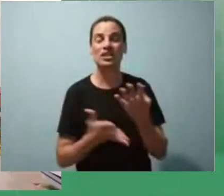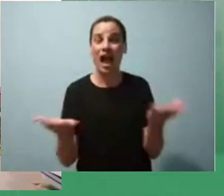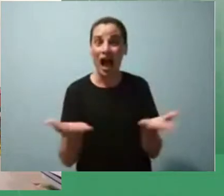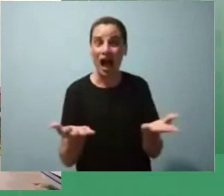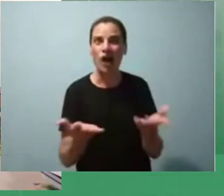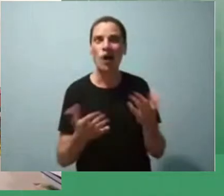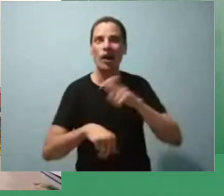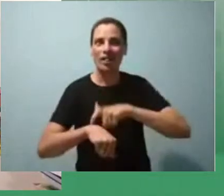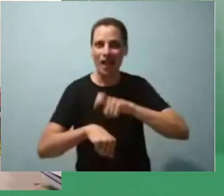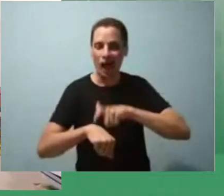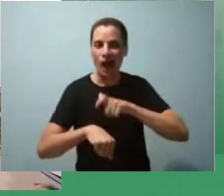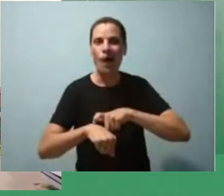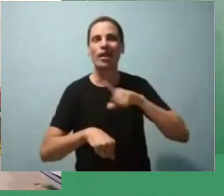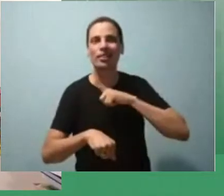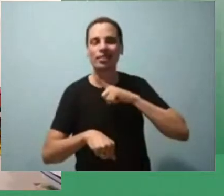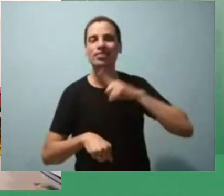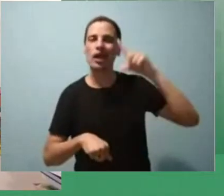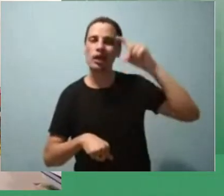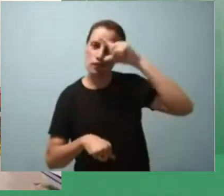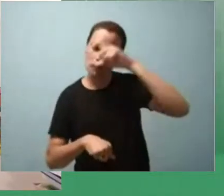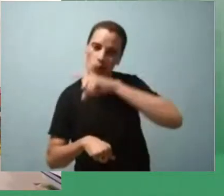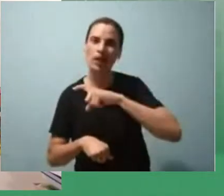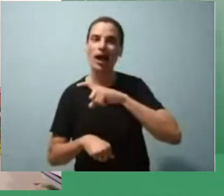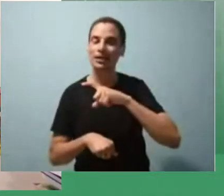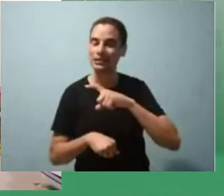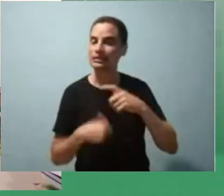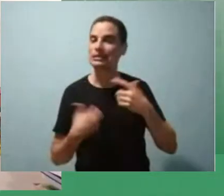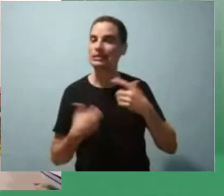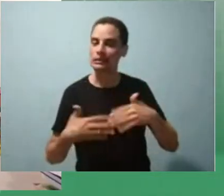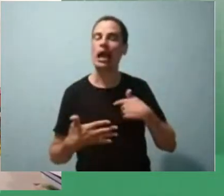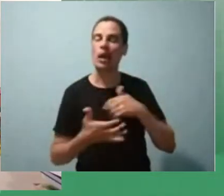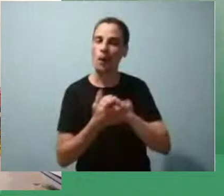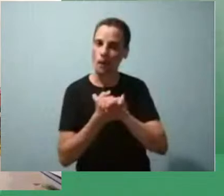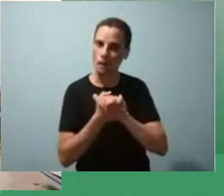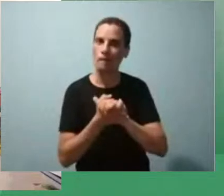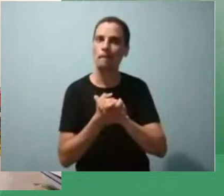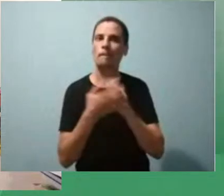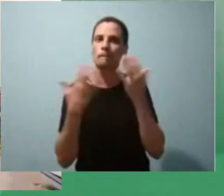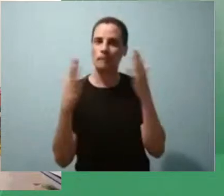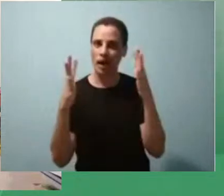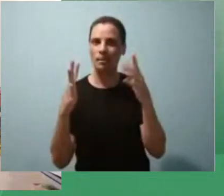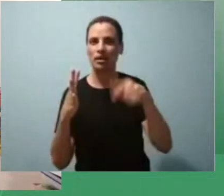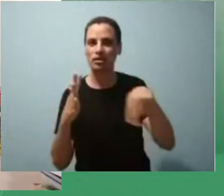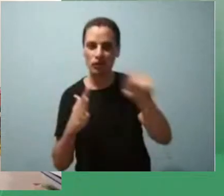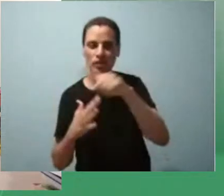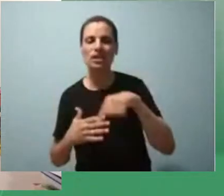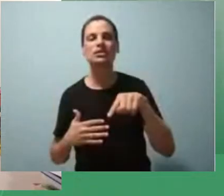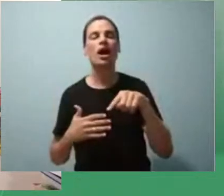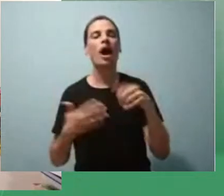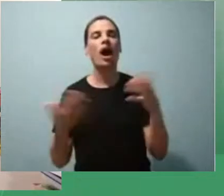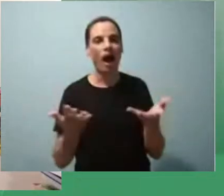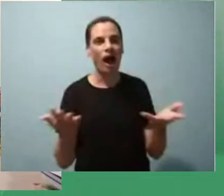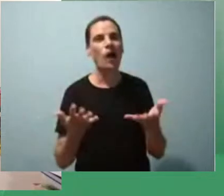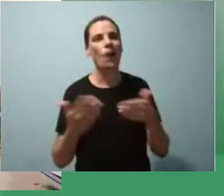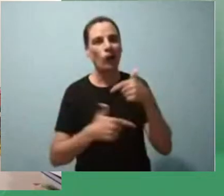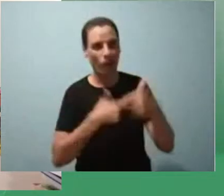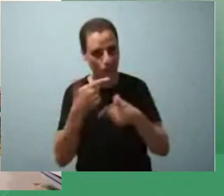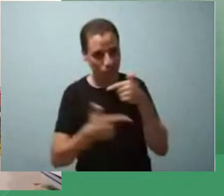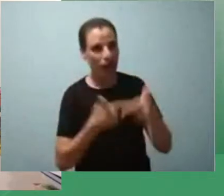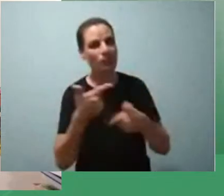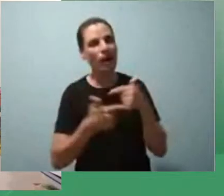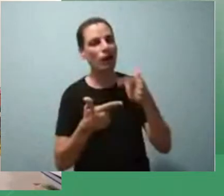temos. E já parabenizo vocês de antemão pelo trabalho conduzido até aqui.